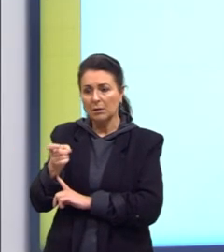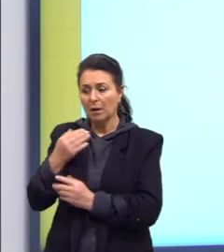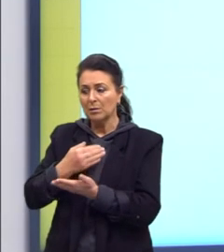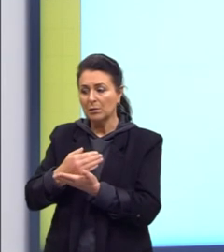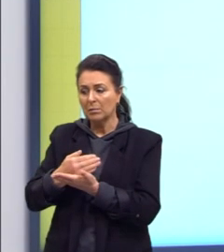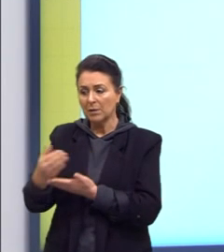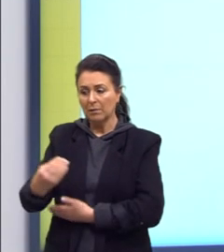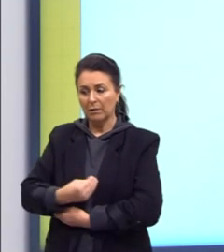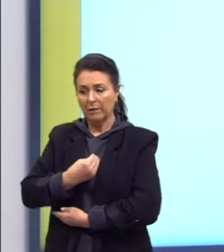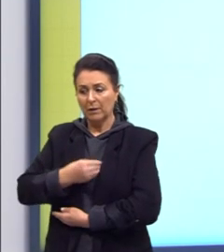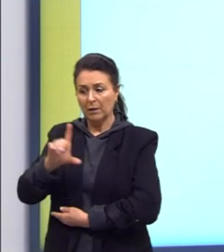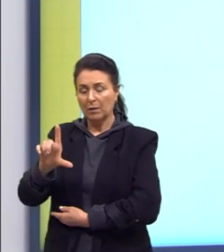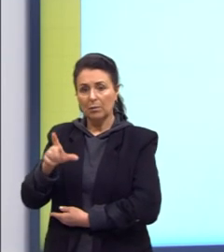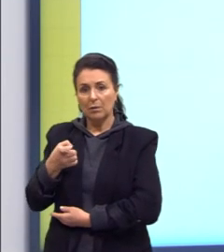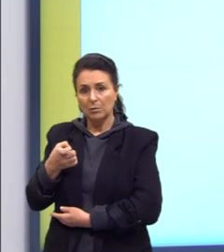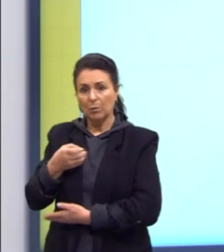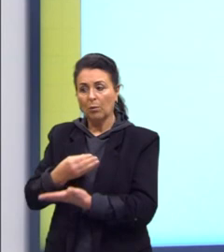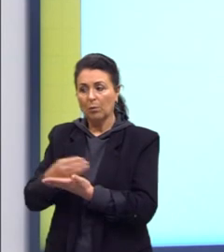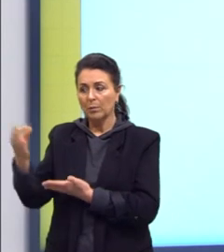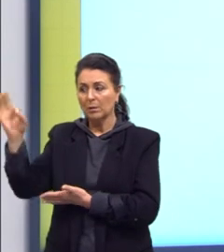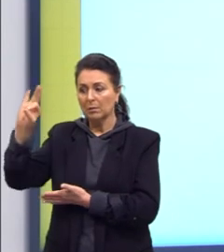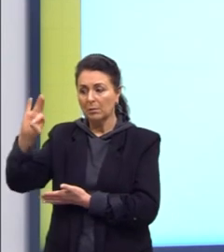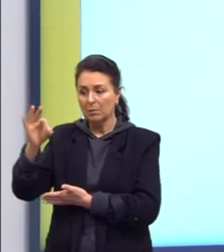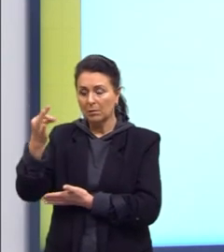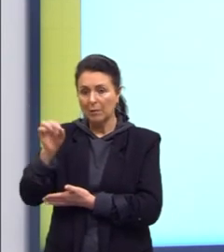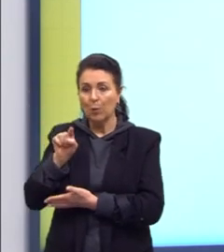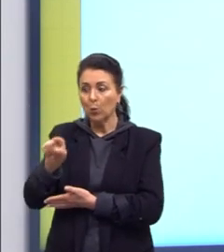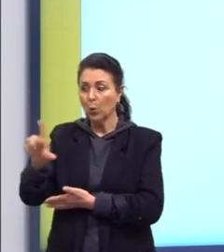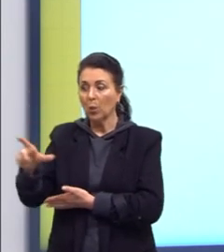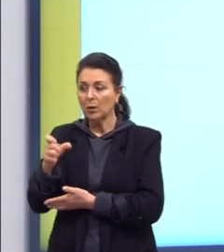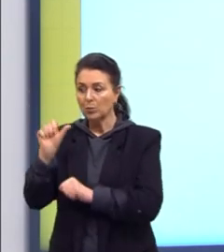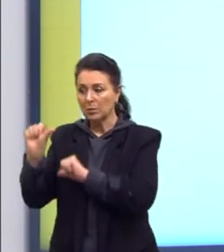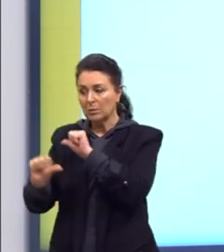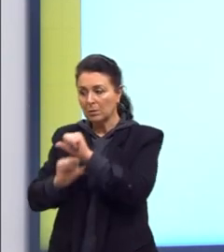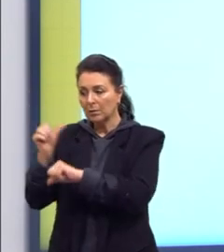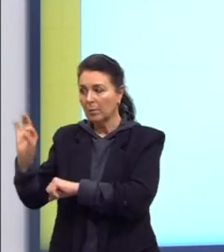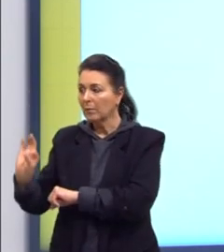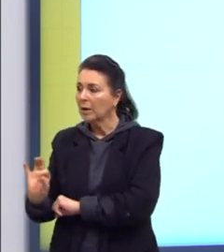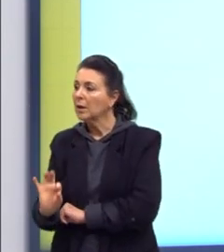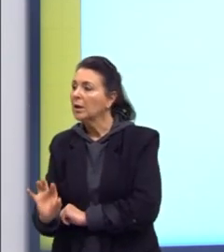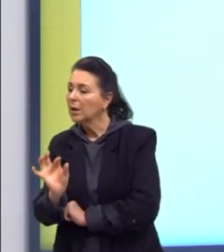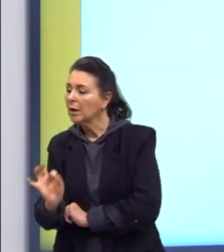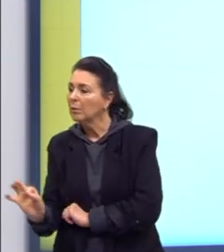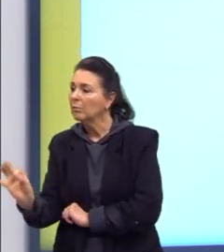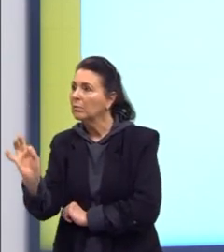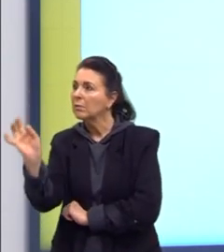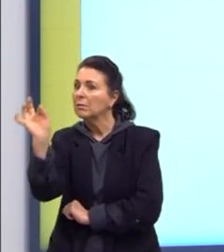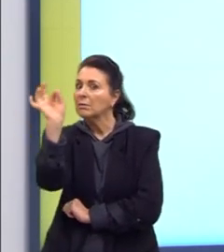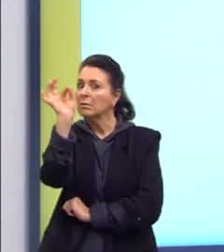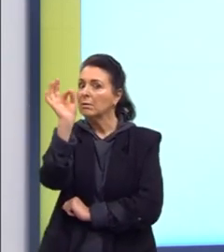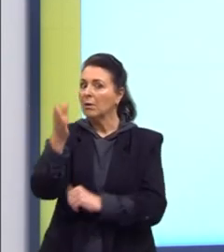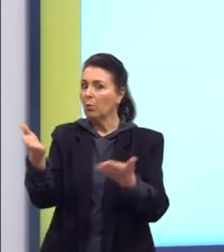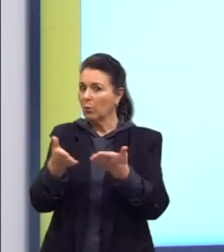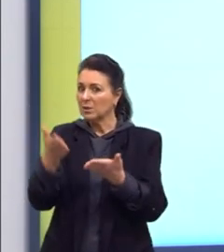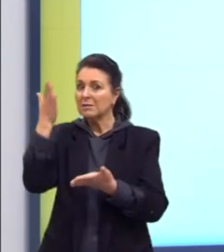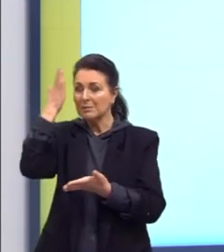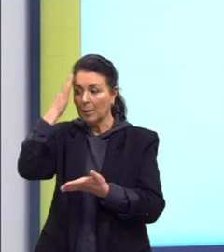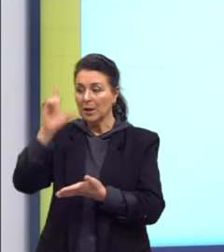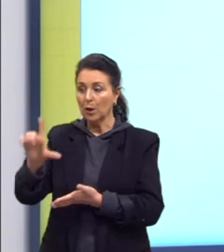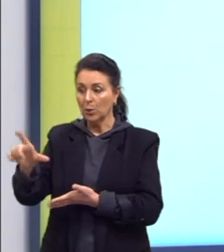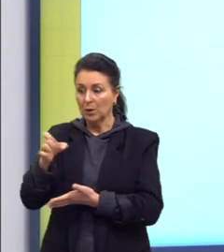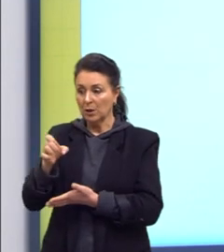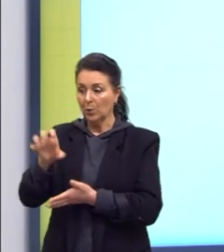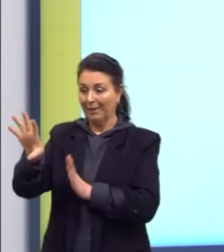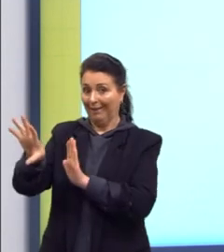eles acreditavam que o lixo se transformava em moscas. Hoje em dia, a gente sabe que o lixo atrai